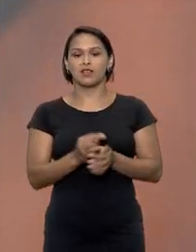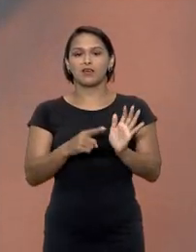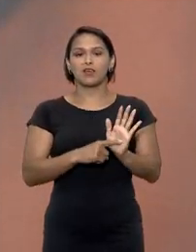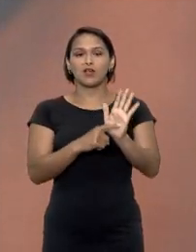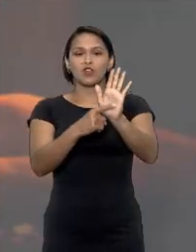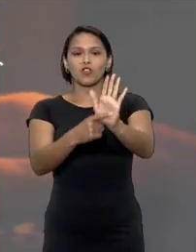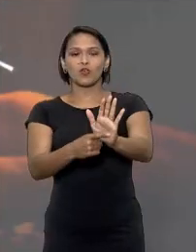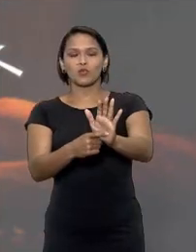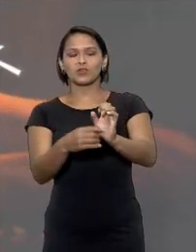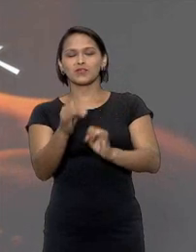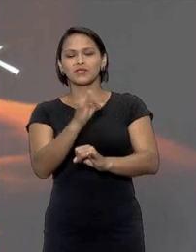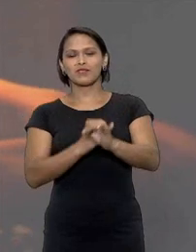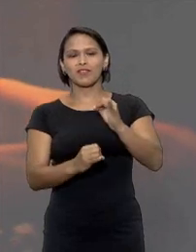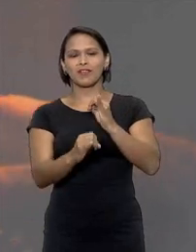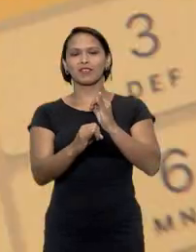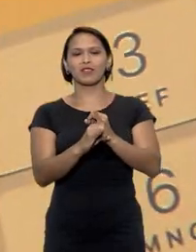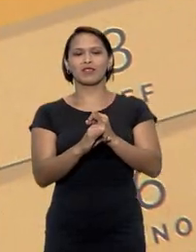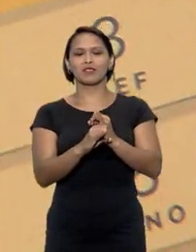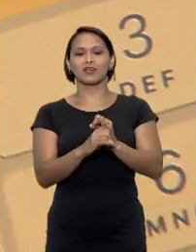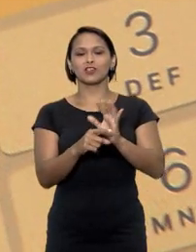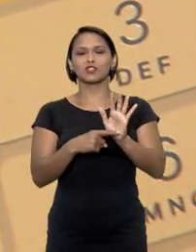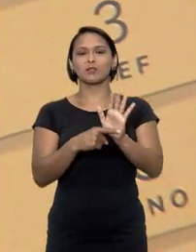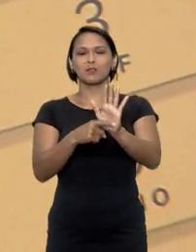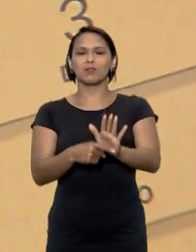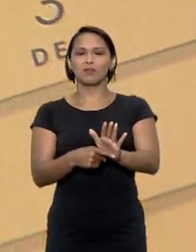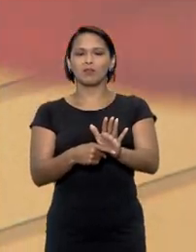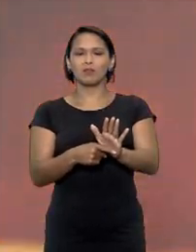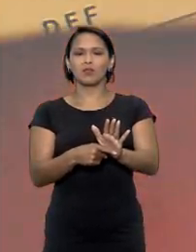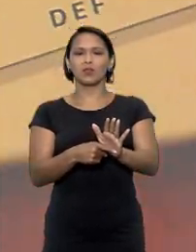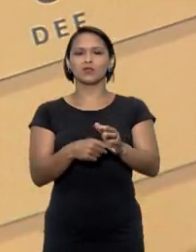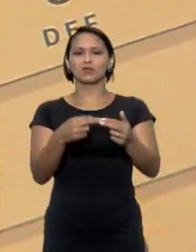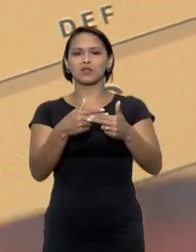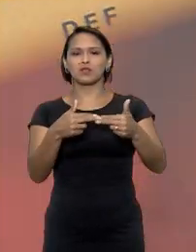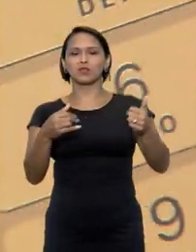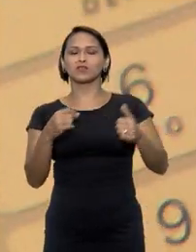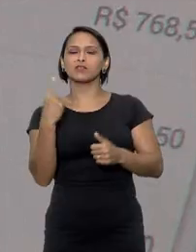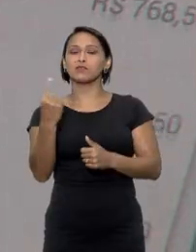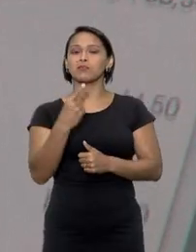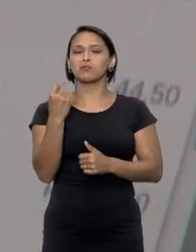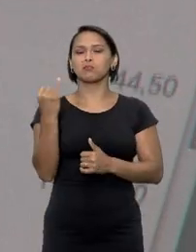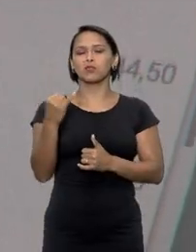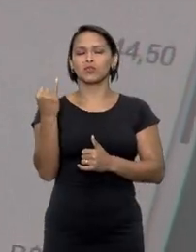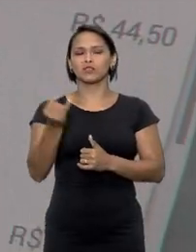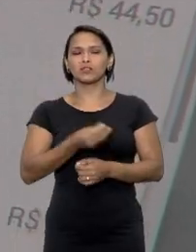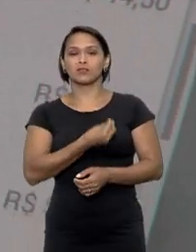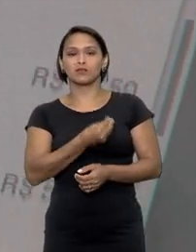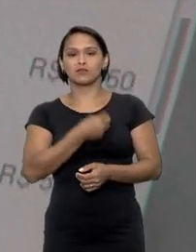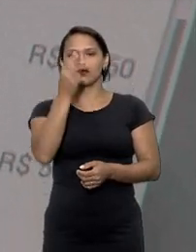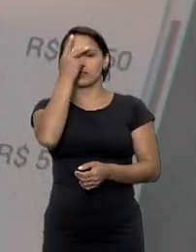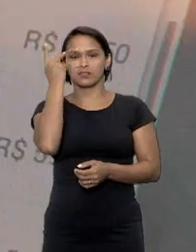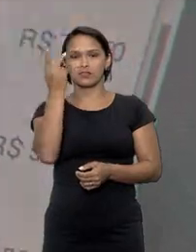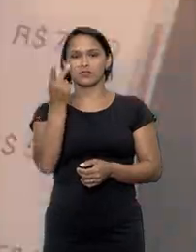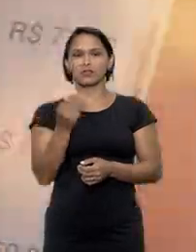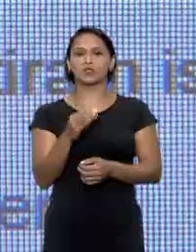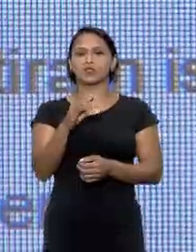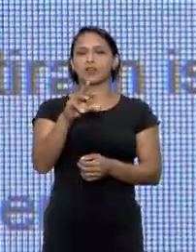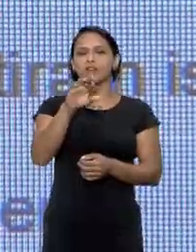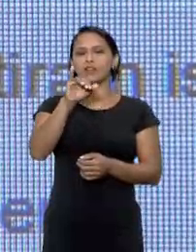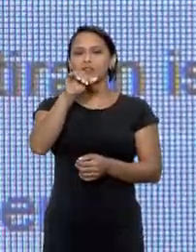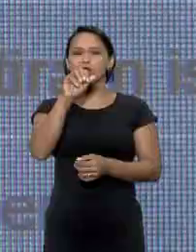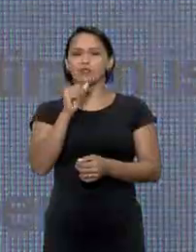exposição excessiva na rede fornece informações que podem ser usadas na hora de aplicar os golpes e cometer os crimes.